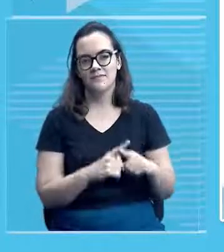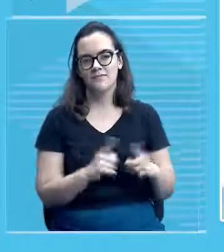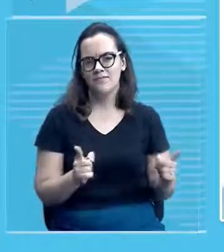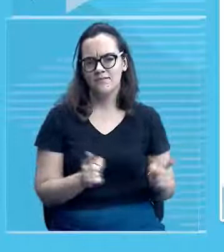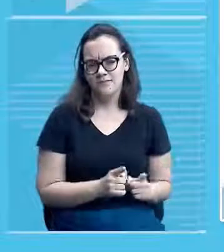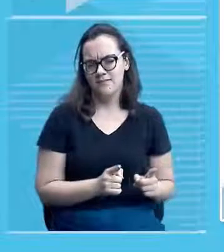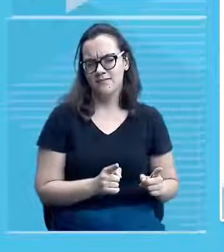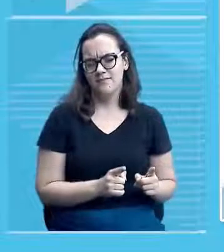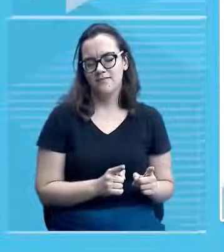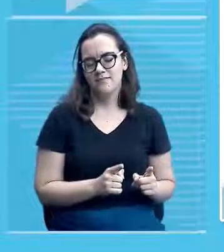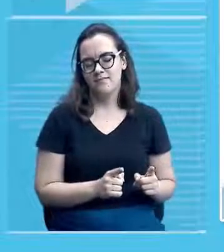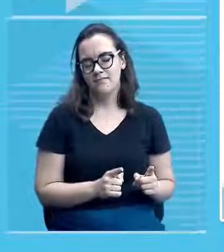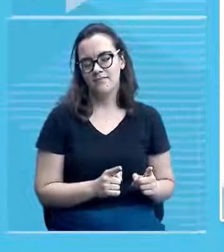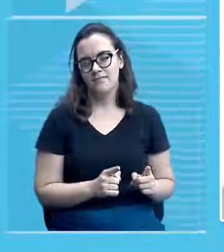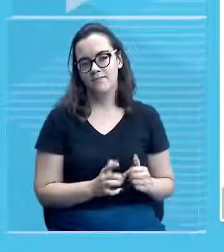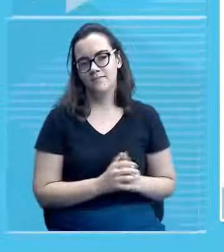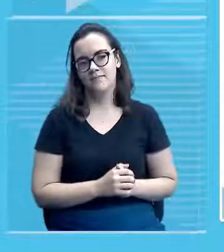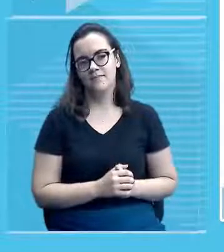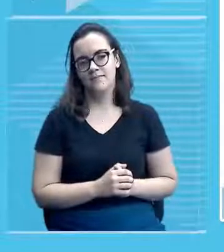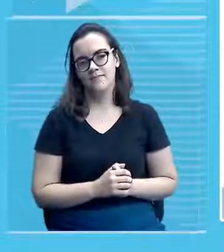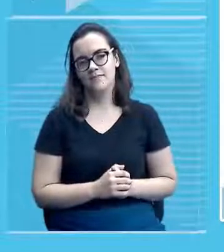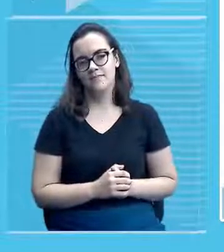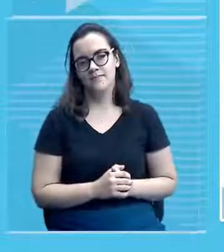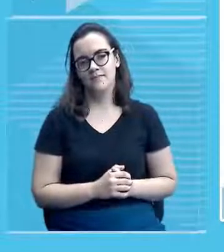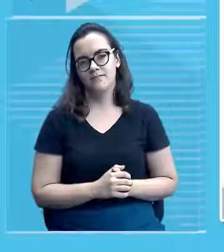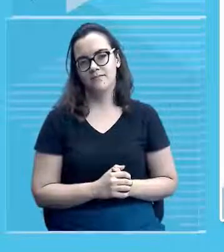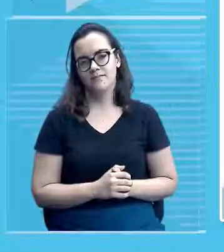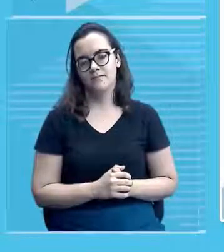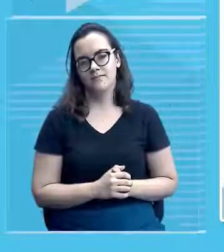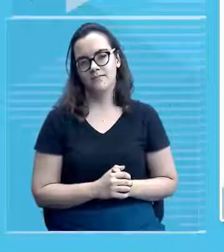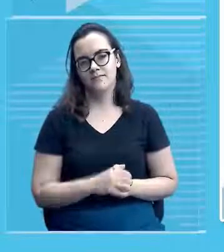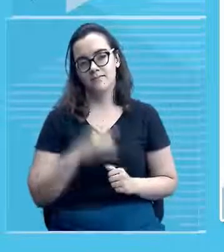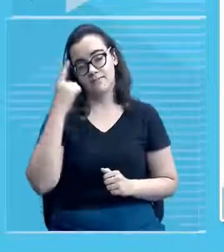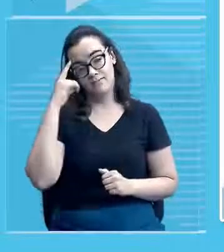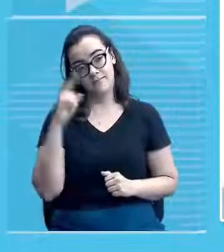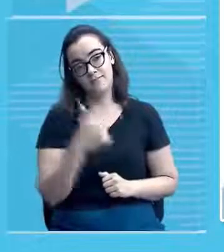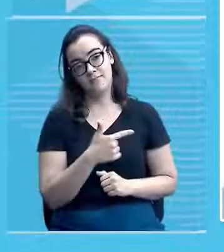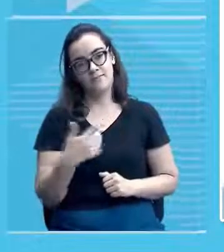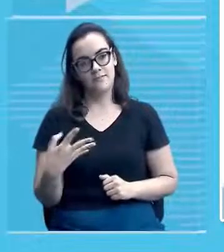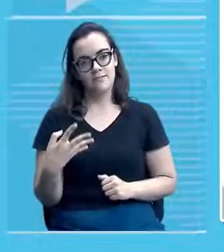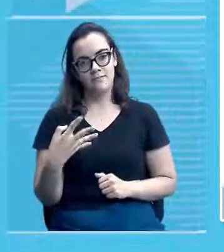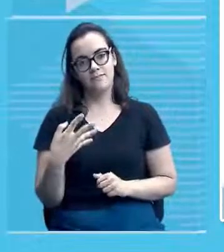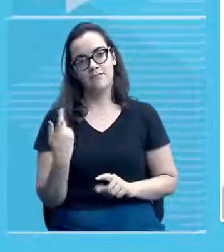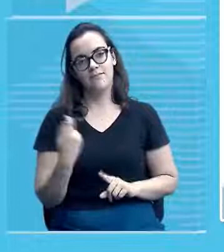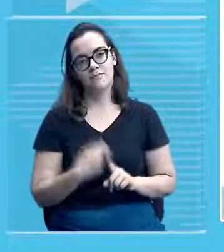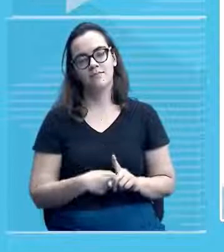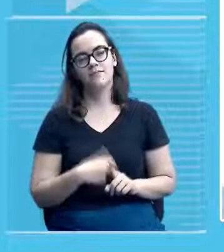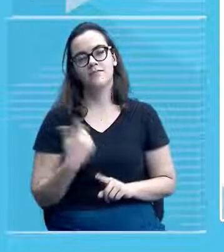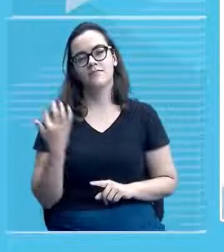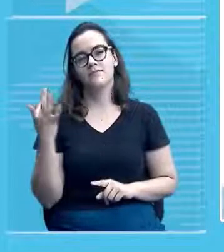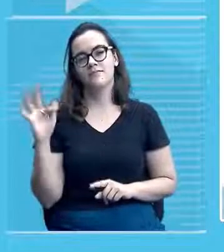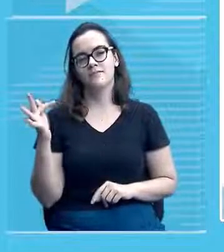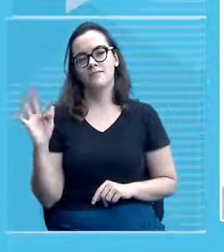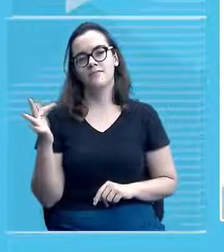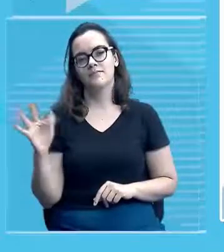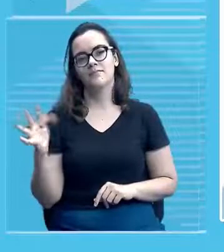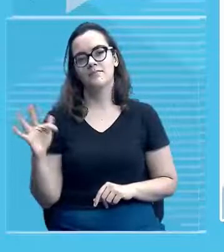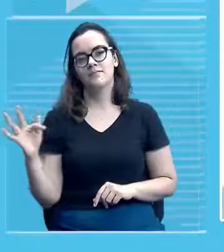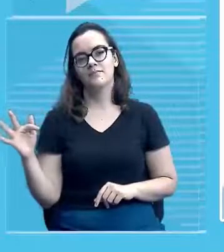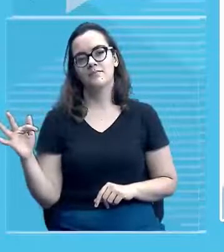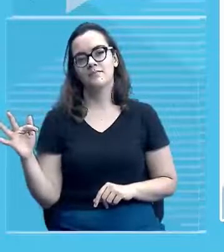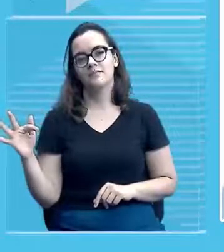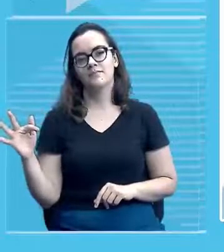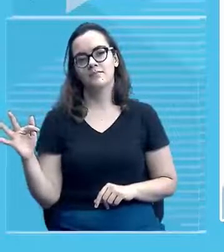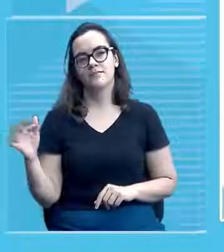Alcântara e aí em 24 de fevereiro de 1924 foi inaugurada a usina